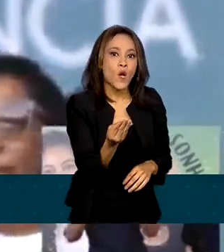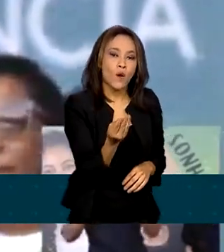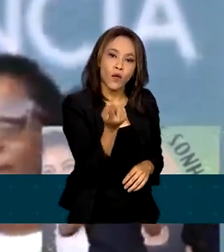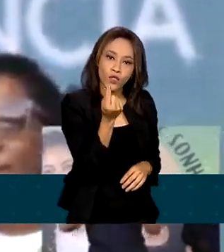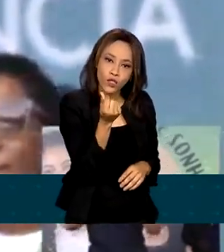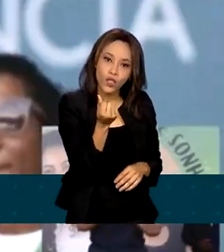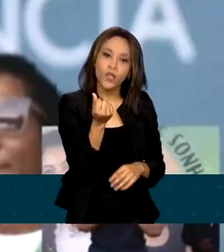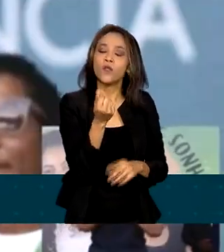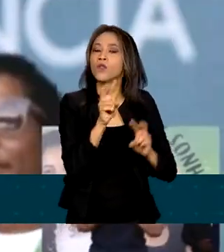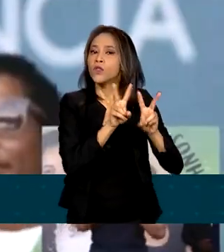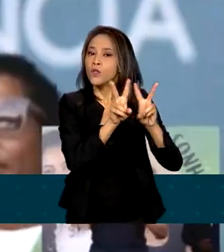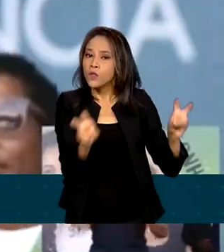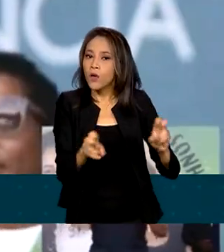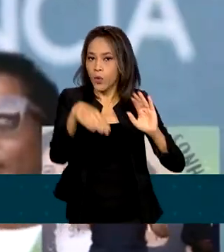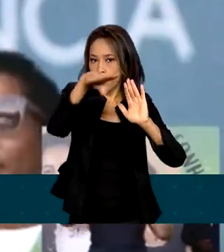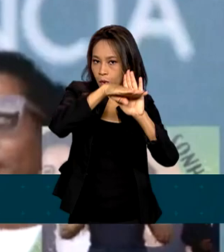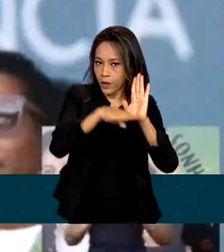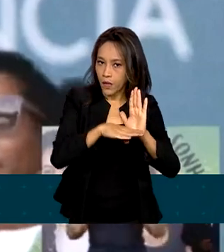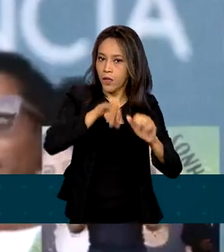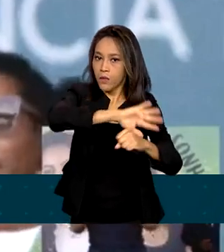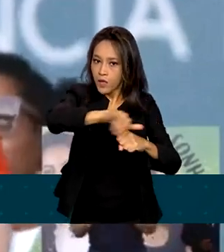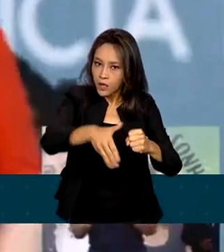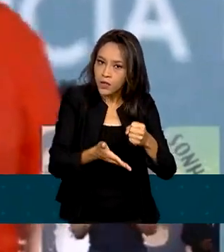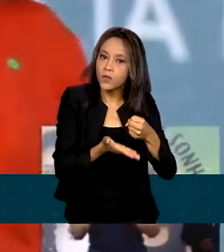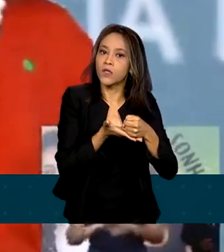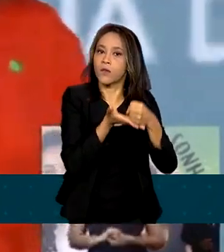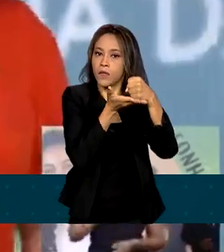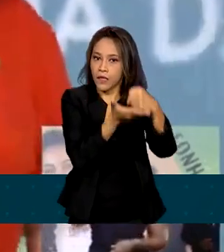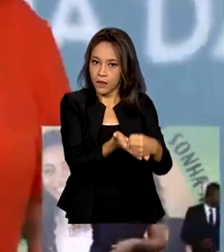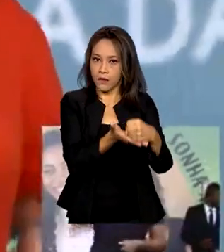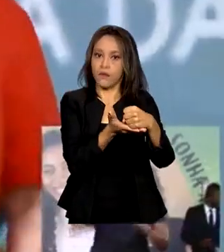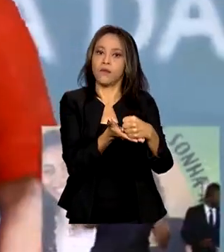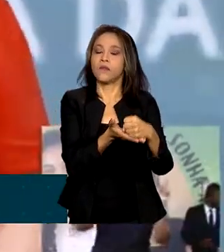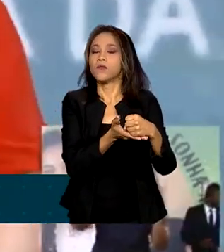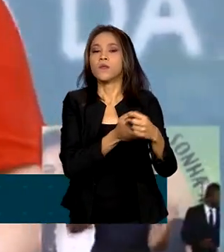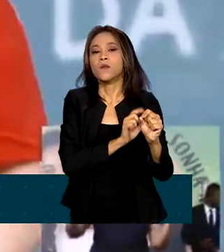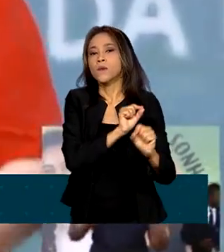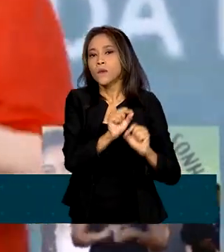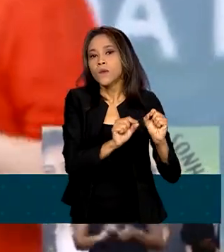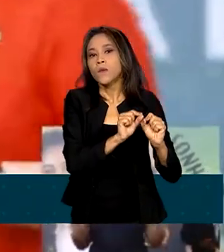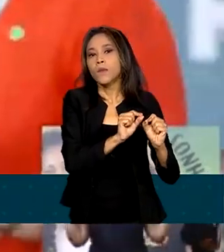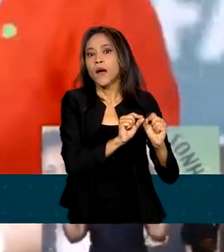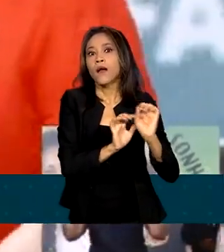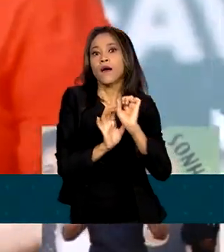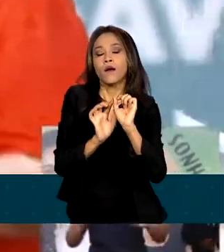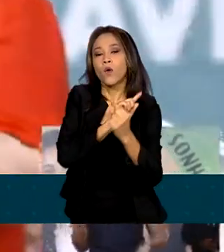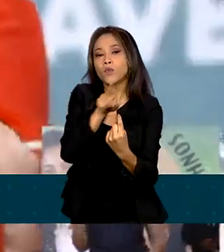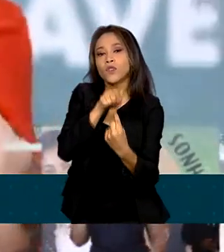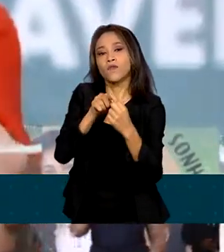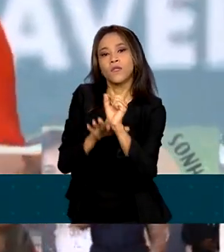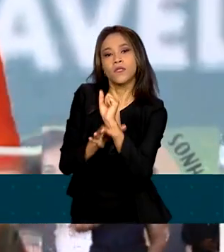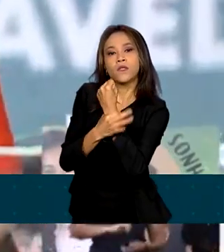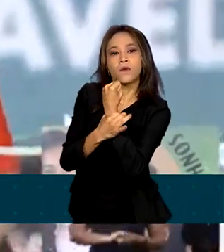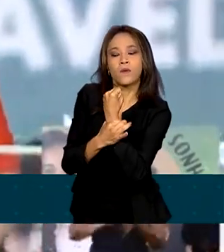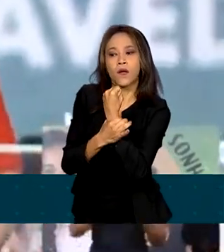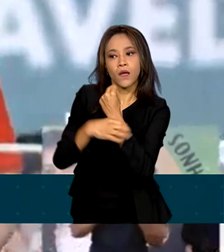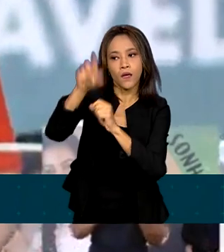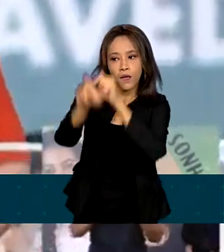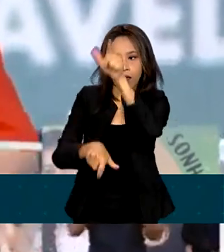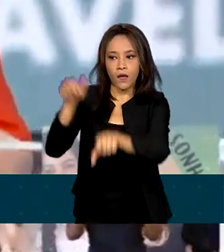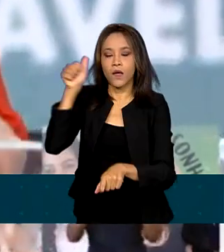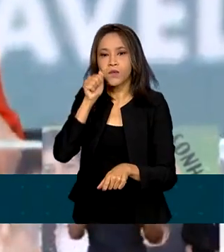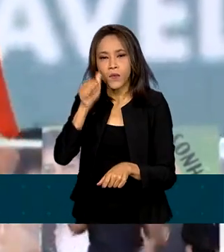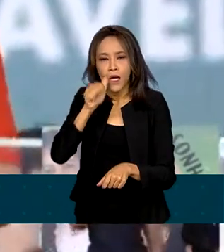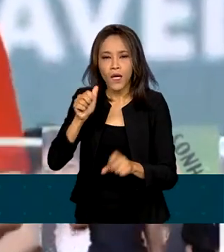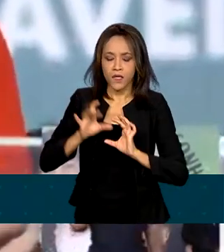sustentabilidade, do seu fundo de sustentabilidade, para poder garantir a emancipação das mulheres,